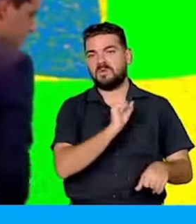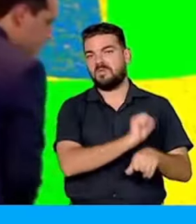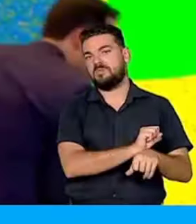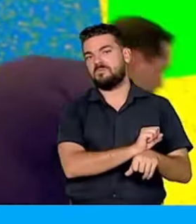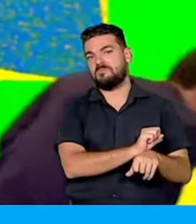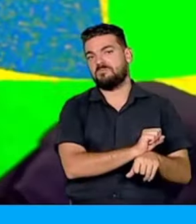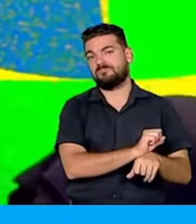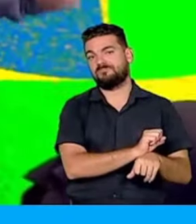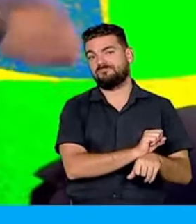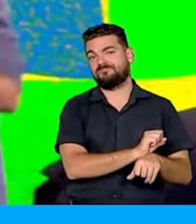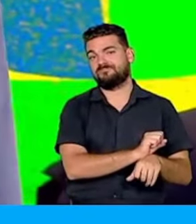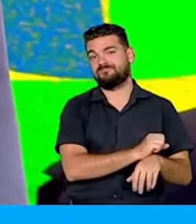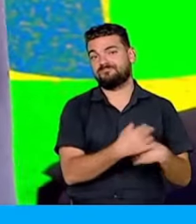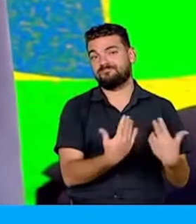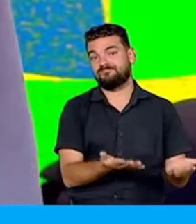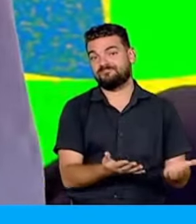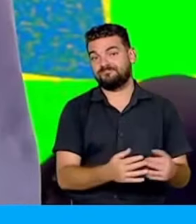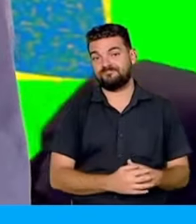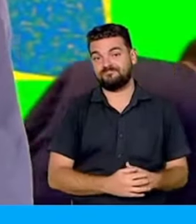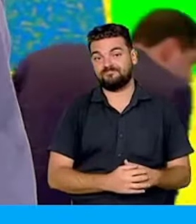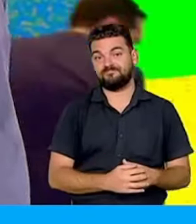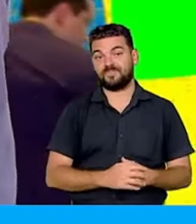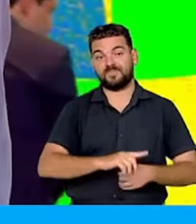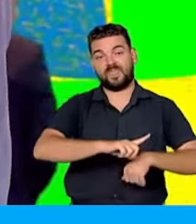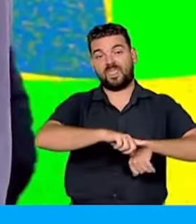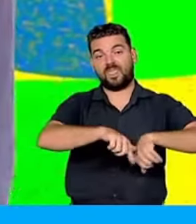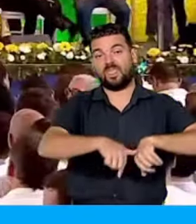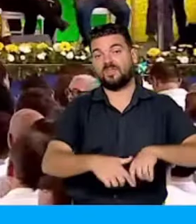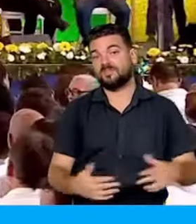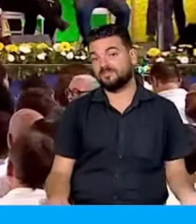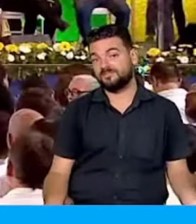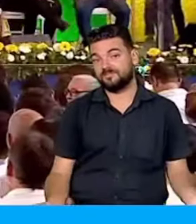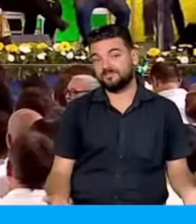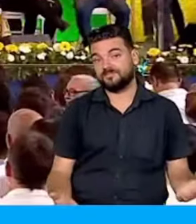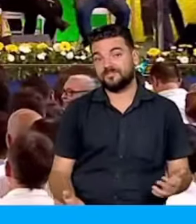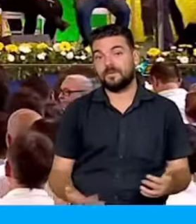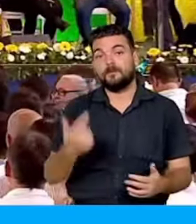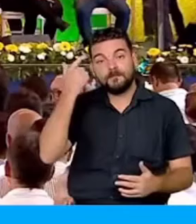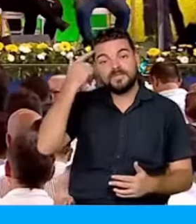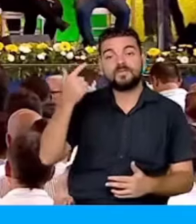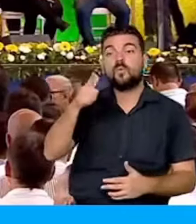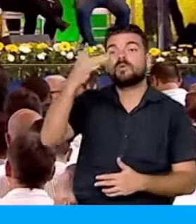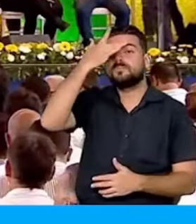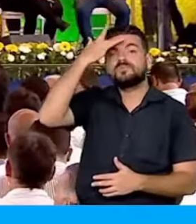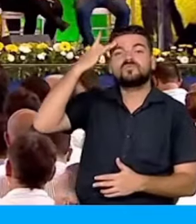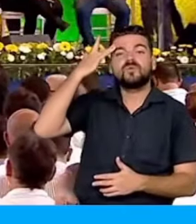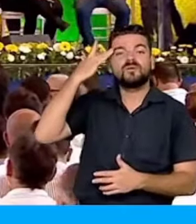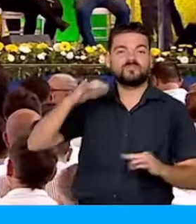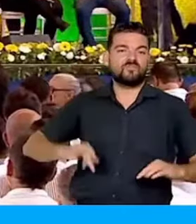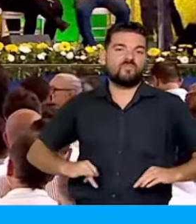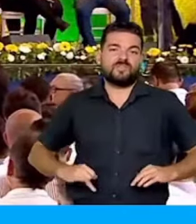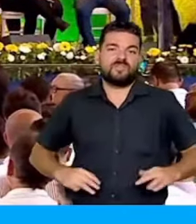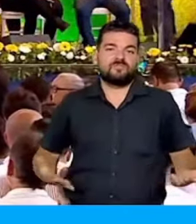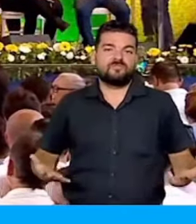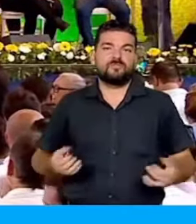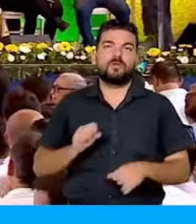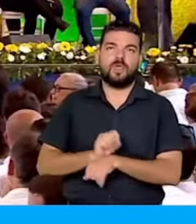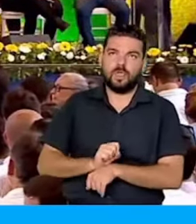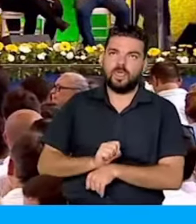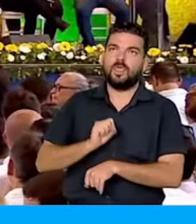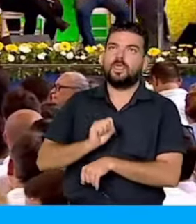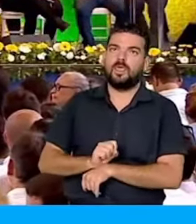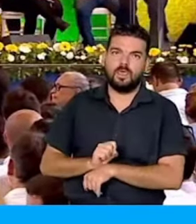parada. imagina quantas horas na vida da Andréia essa